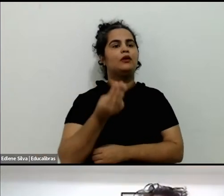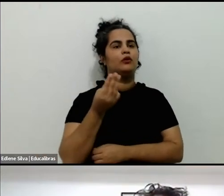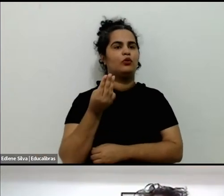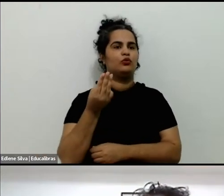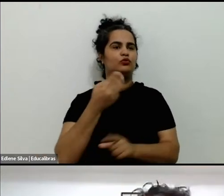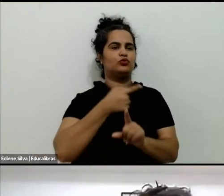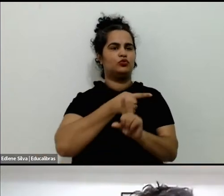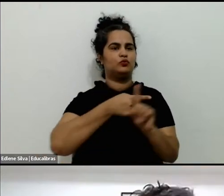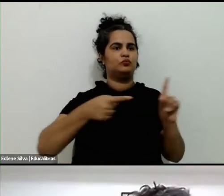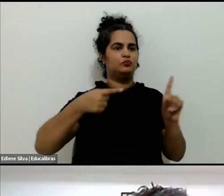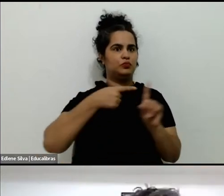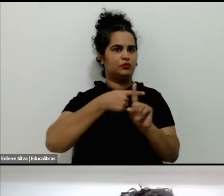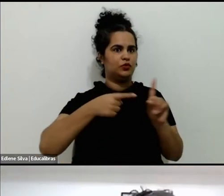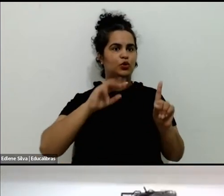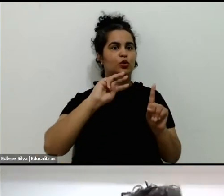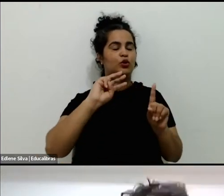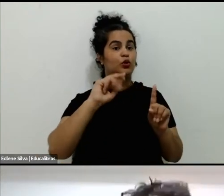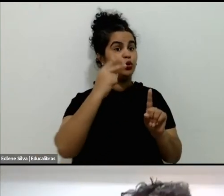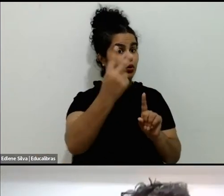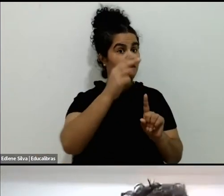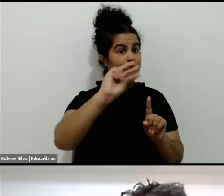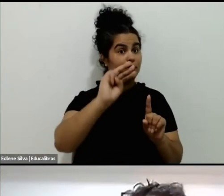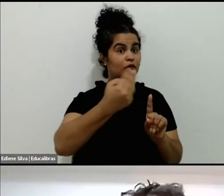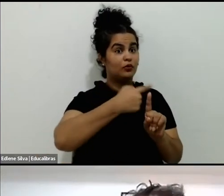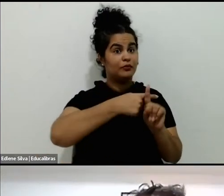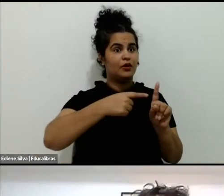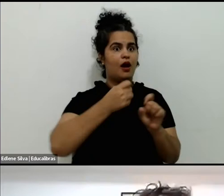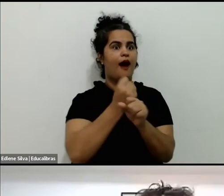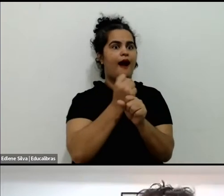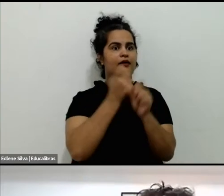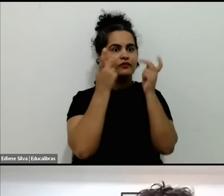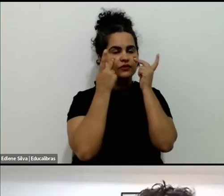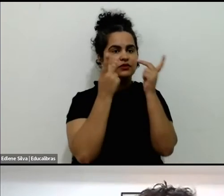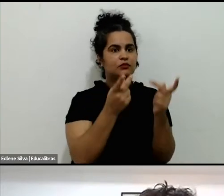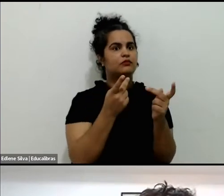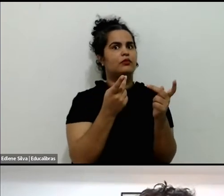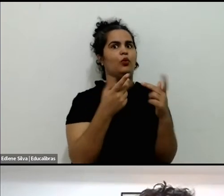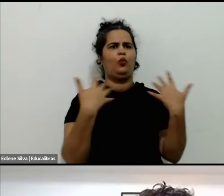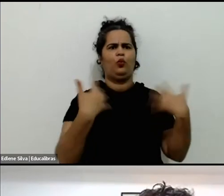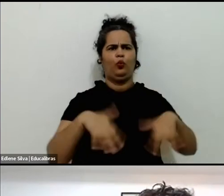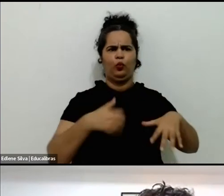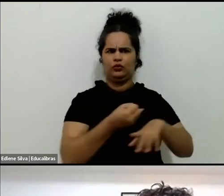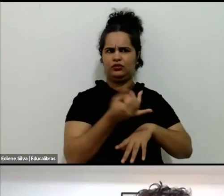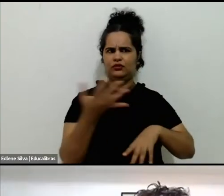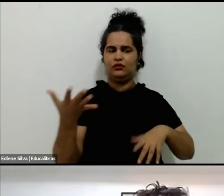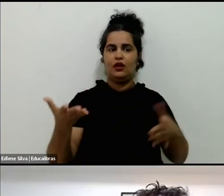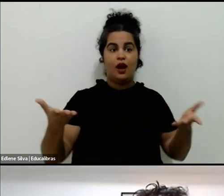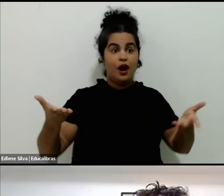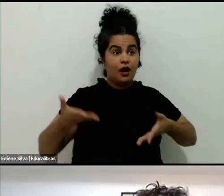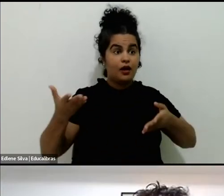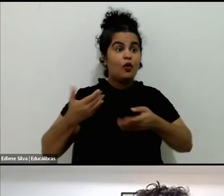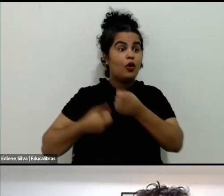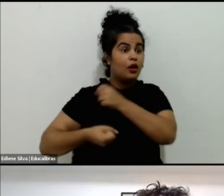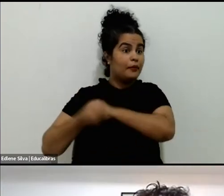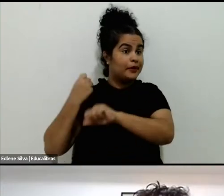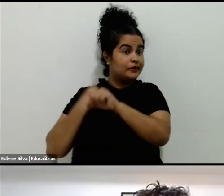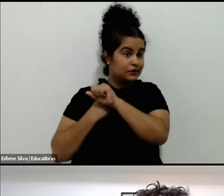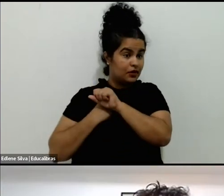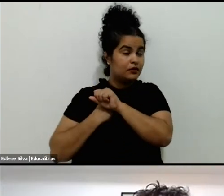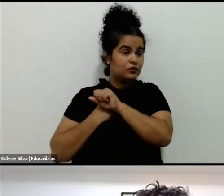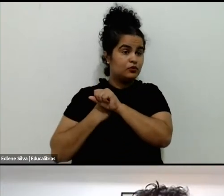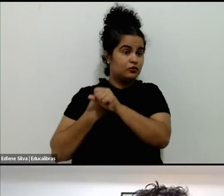e meio de visitantes ano, o que já é muita gente. Agora, o ano passado, que foi o ano